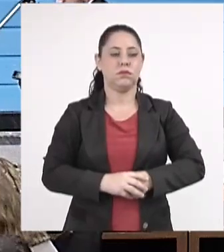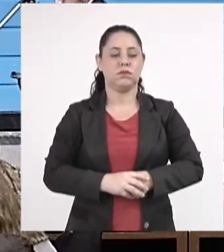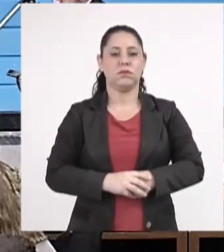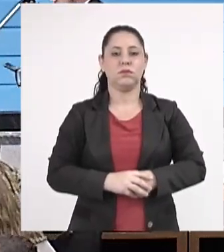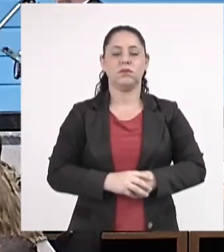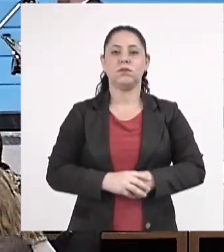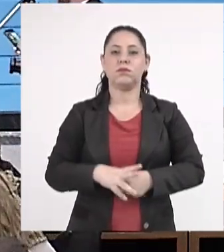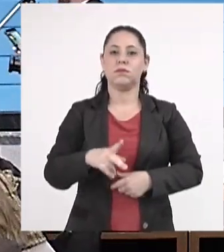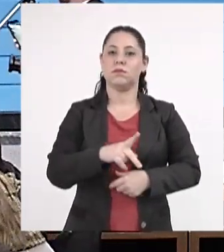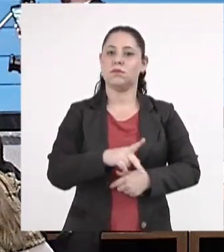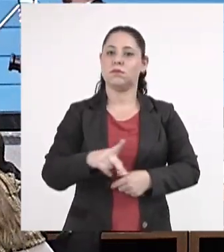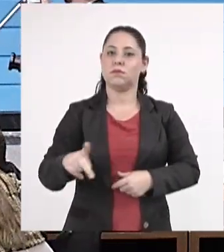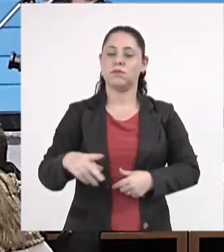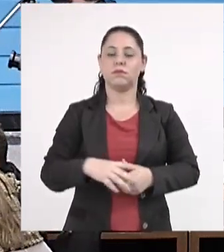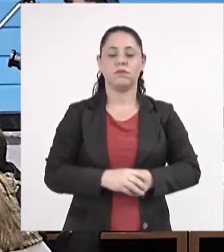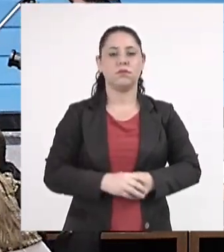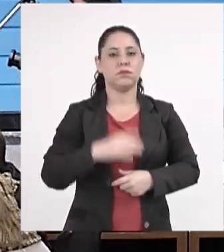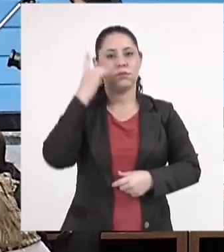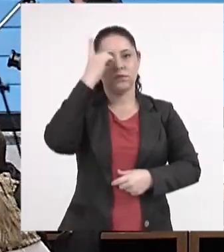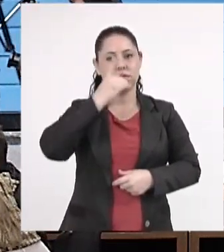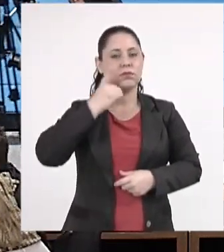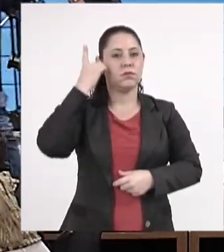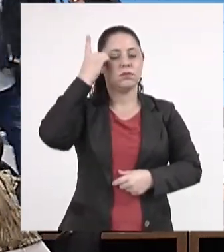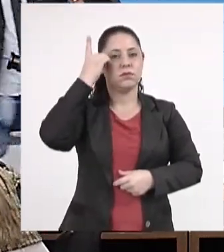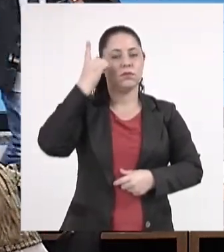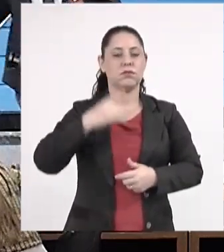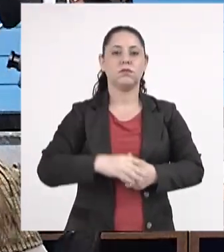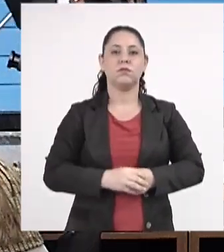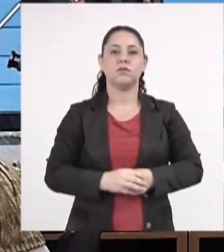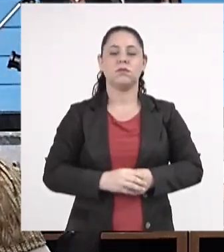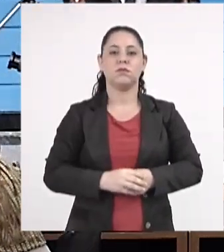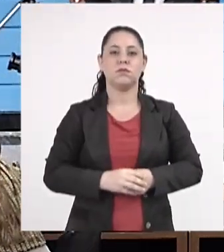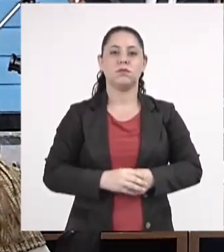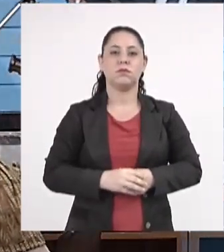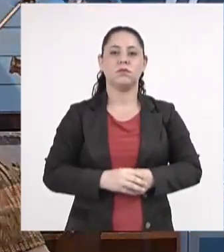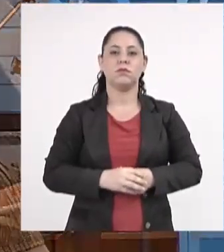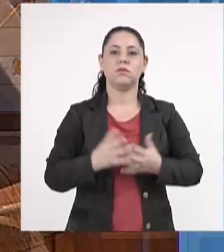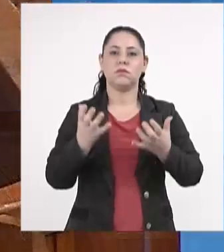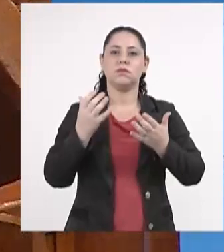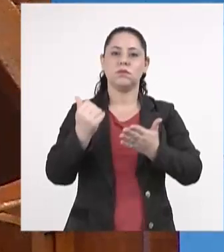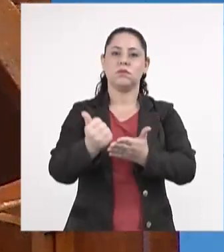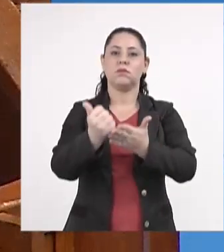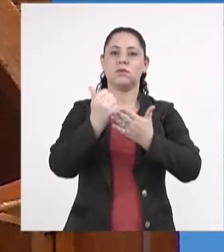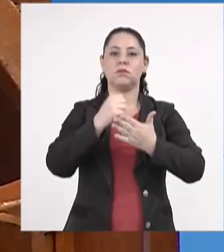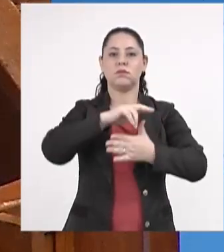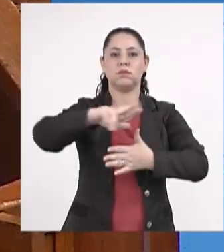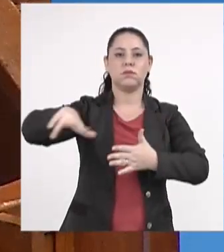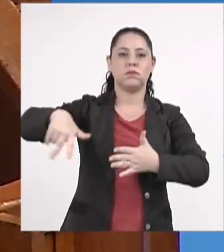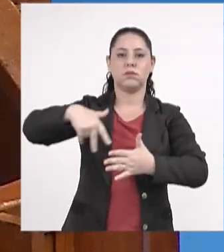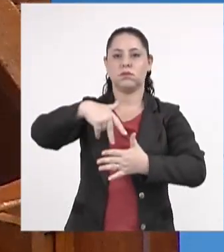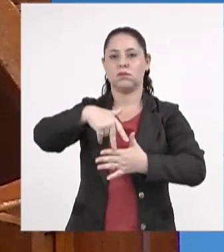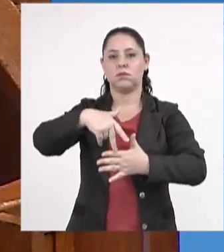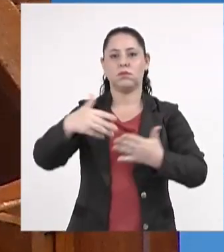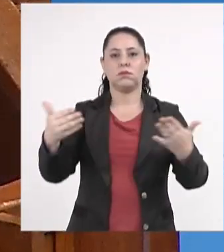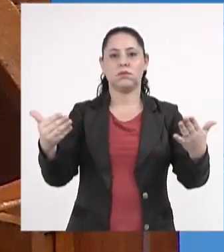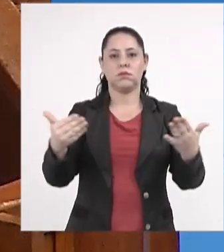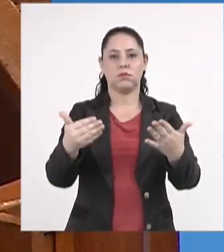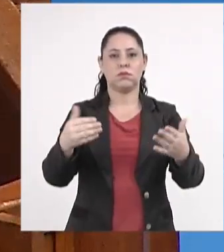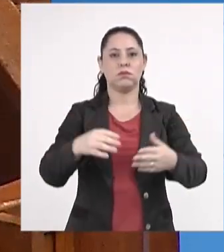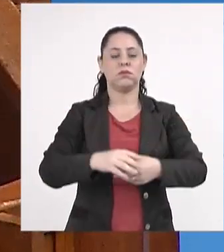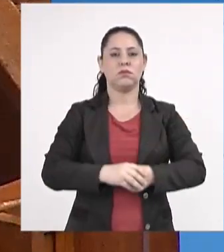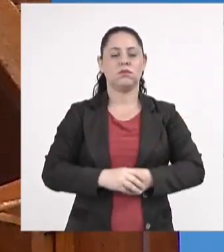Senhor presidente, senhores deputados, eu quero trazer à tribuna nesta sessão